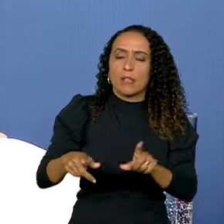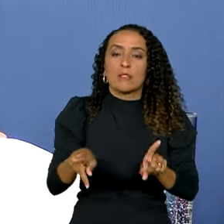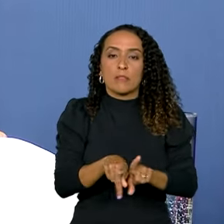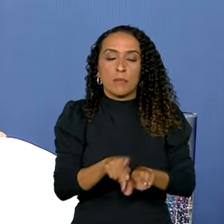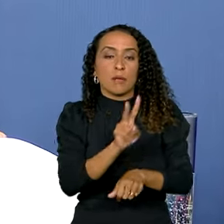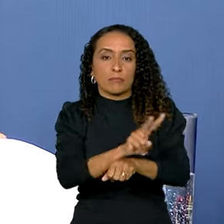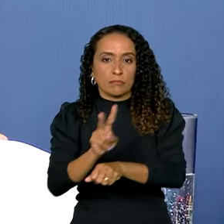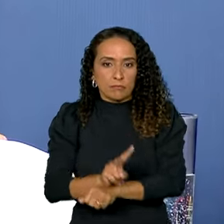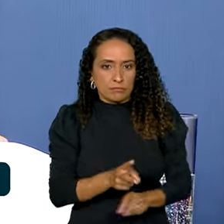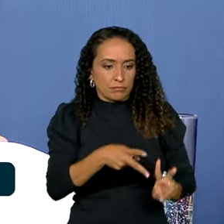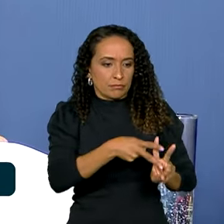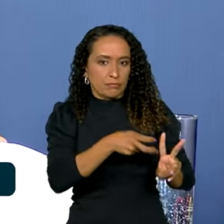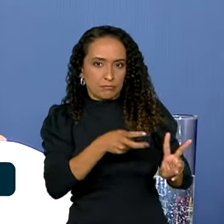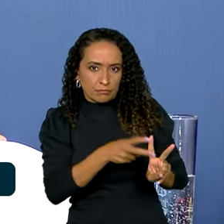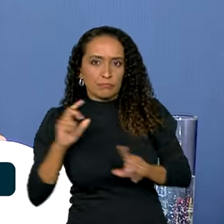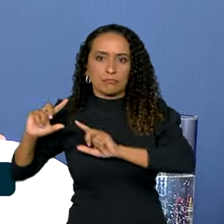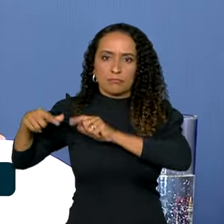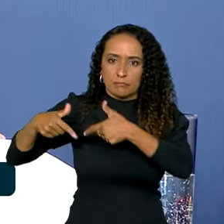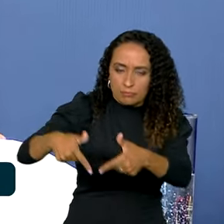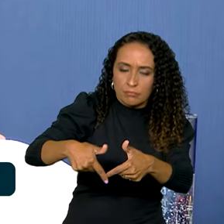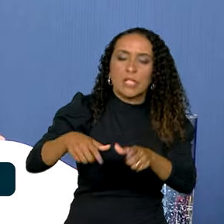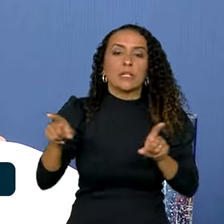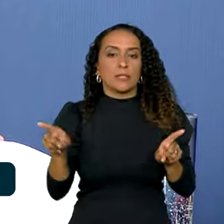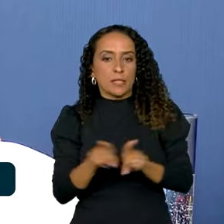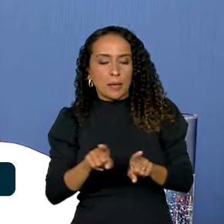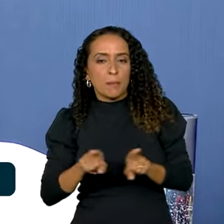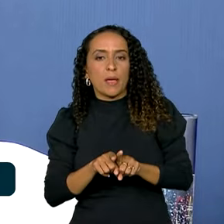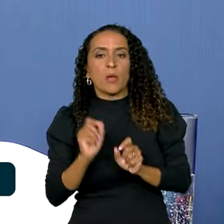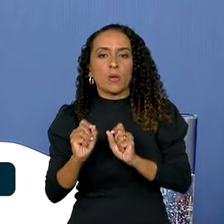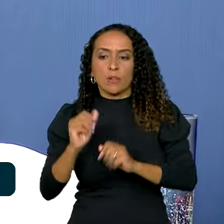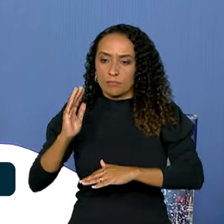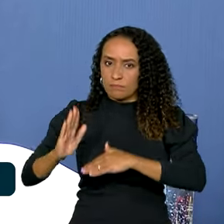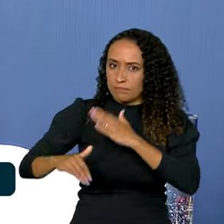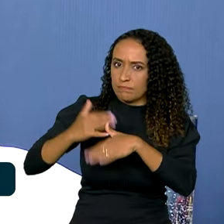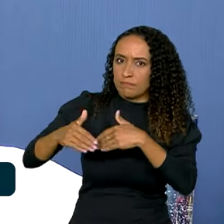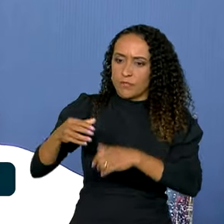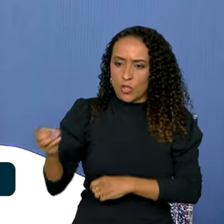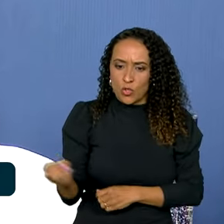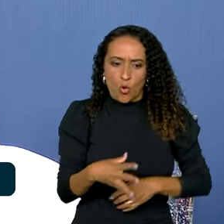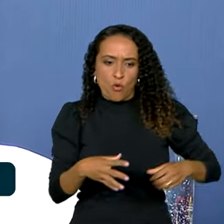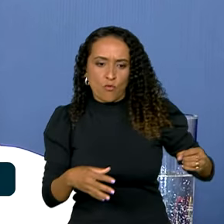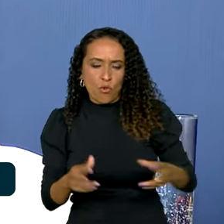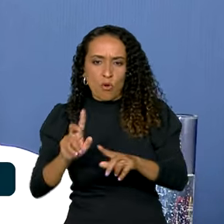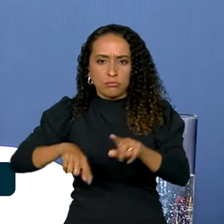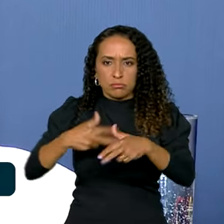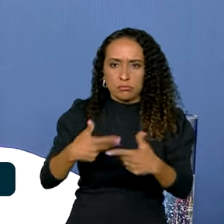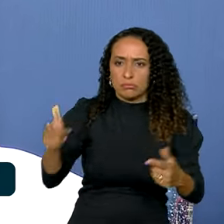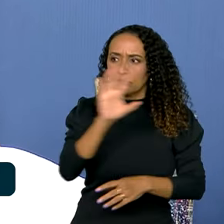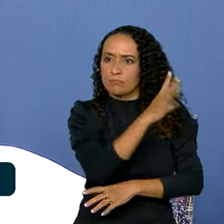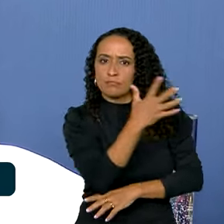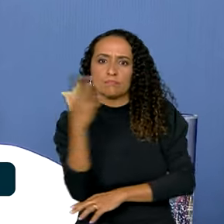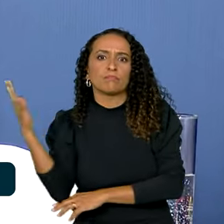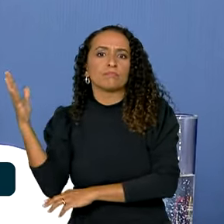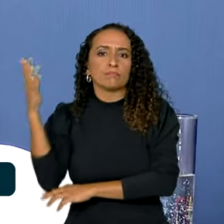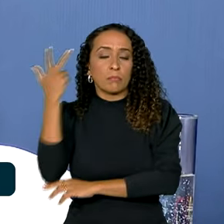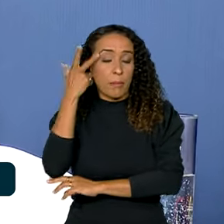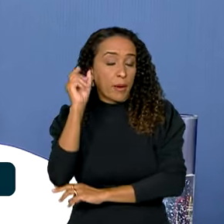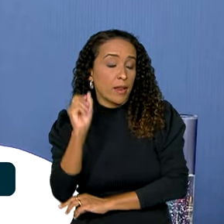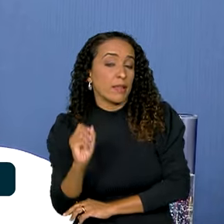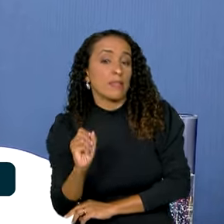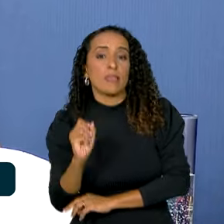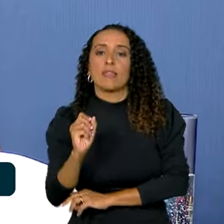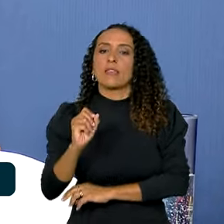originários e tradicionais, bem como desenvolvendo novos instrumentos ambientais para